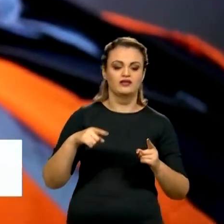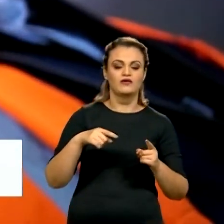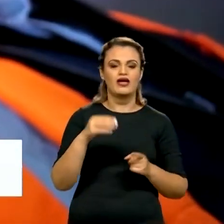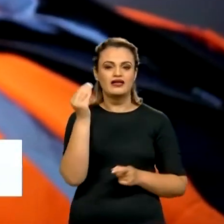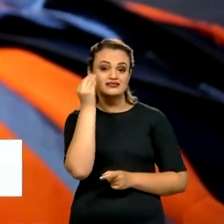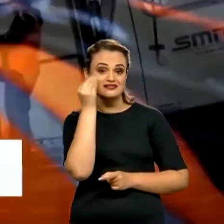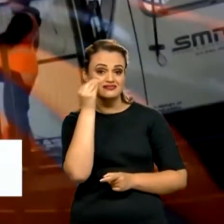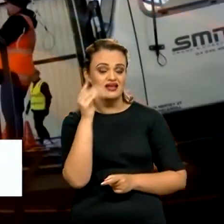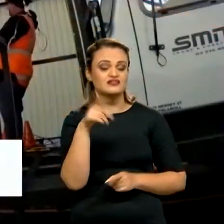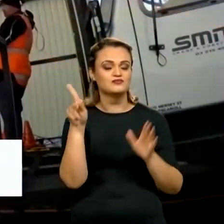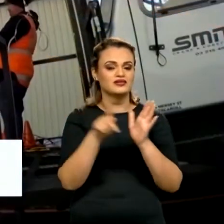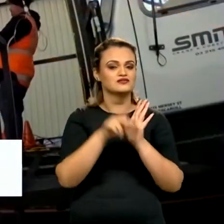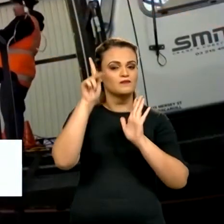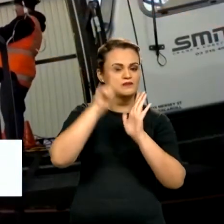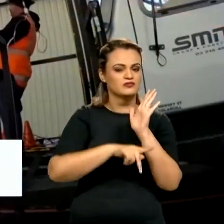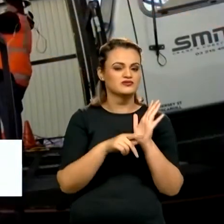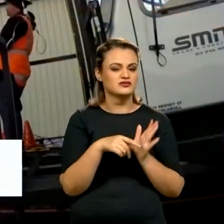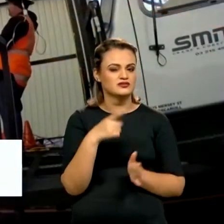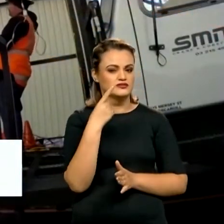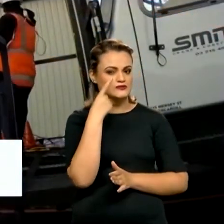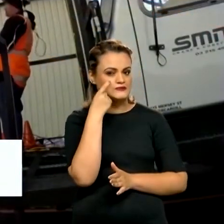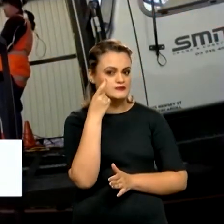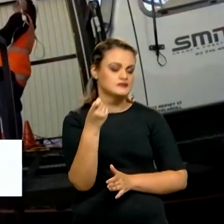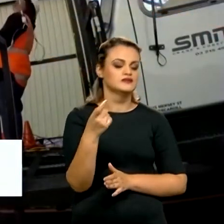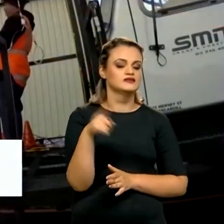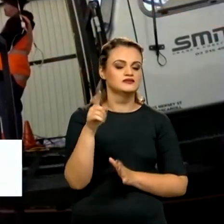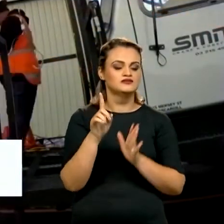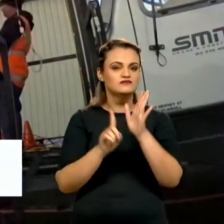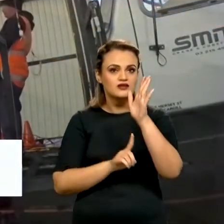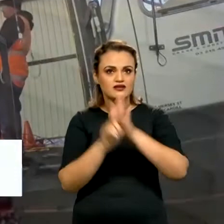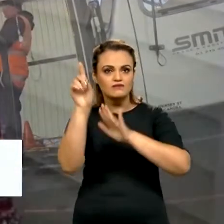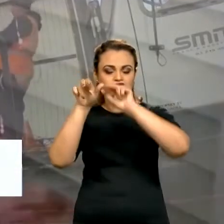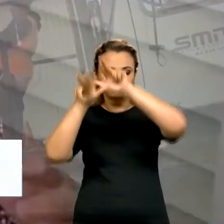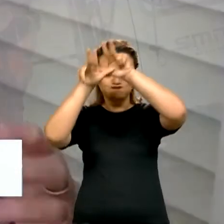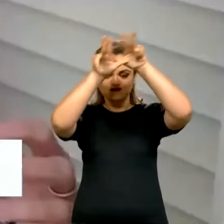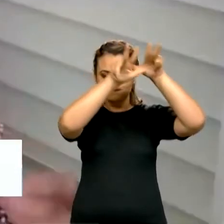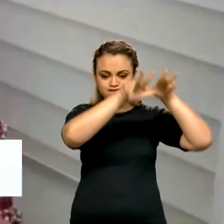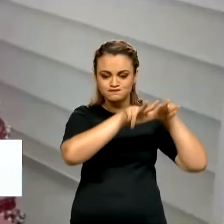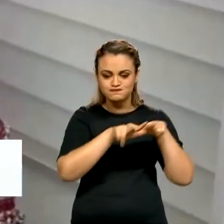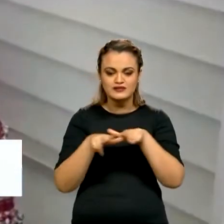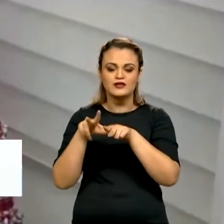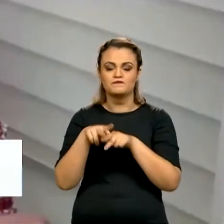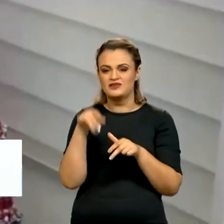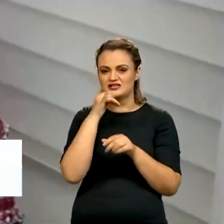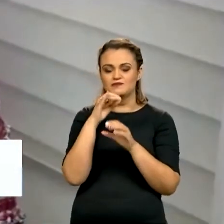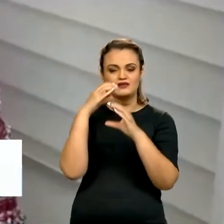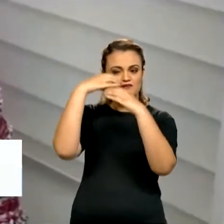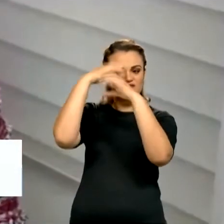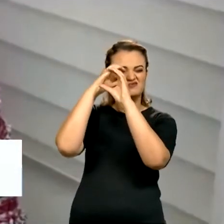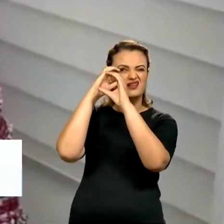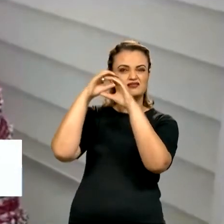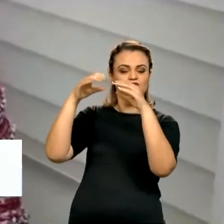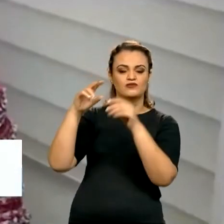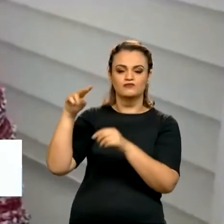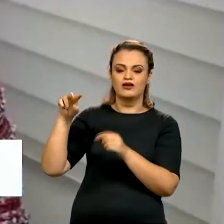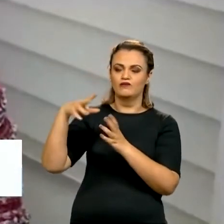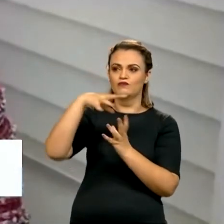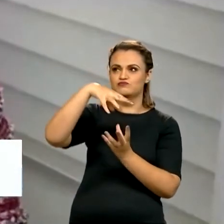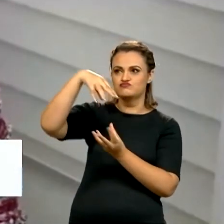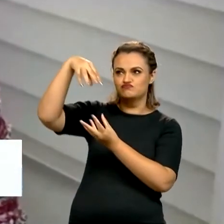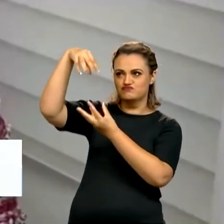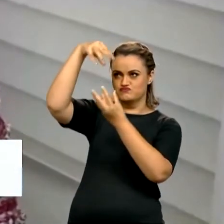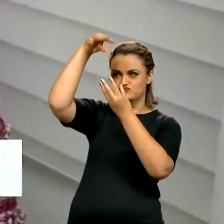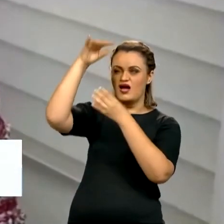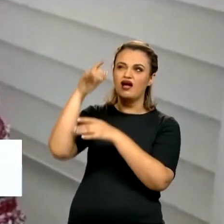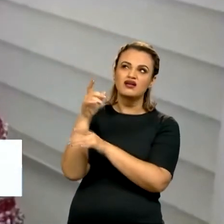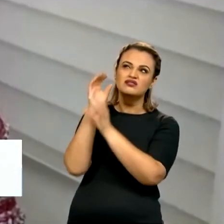faz parte de um projeto mais ambicioso de lançar um satélite. Quando a gente consegue botar telescópios em balão, o balão sai, no